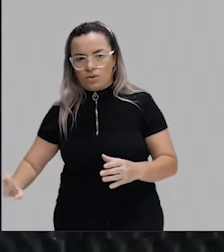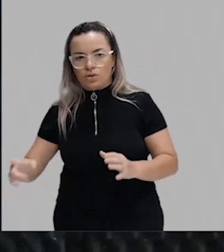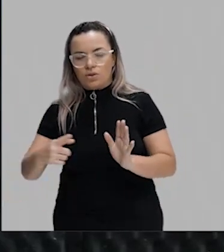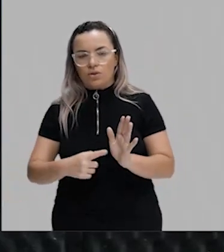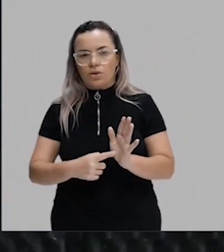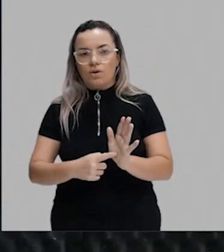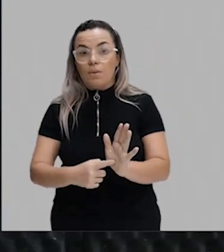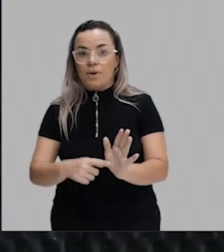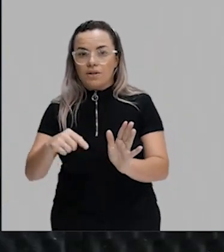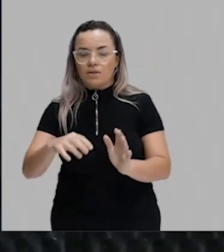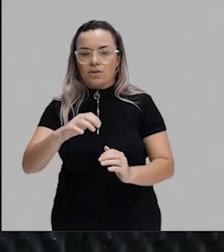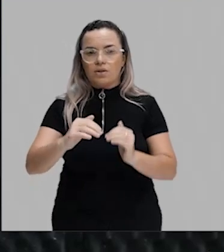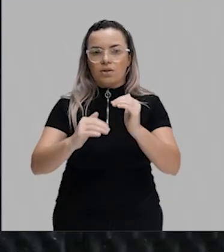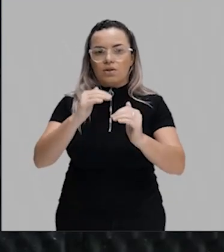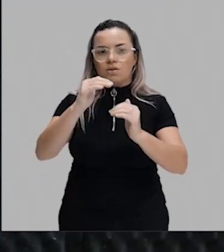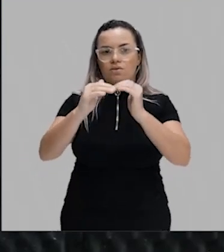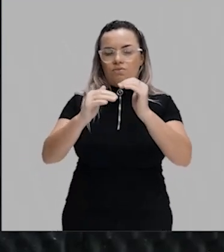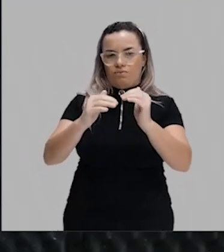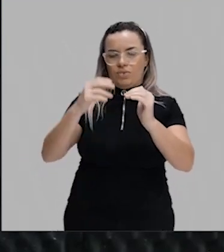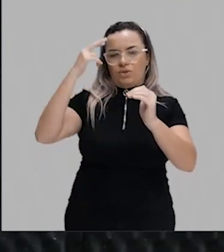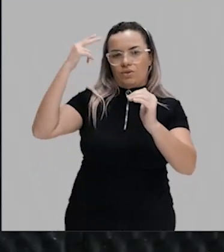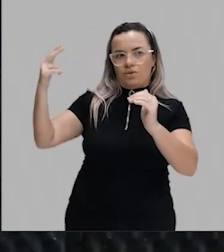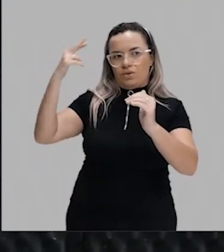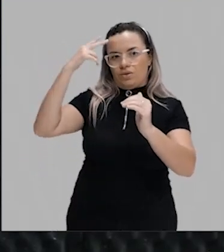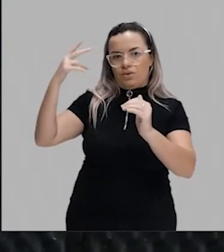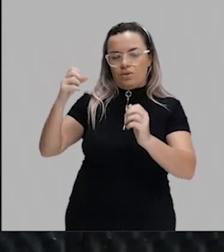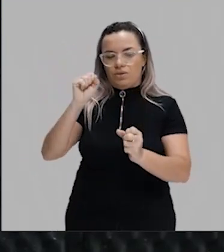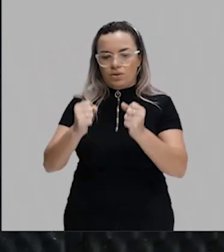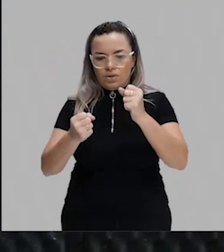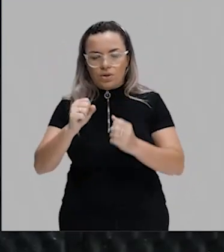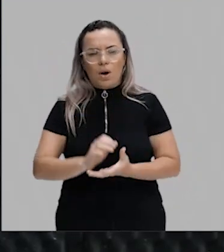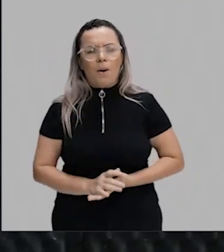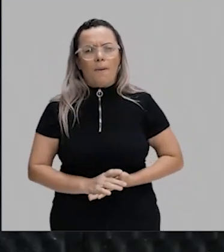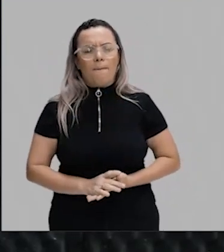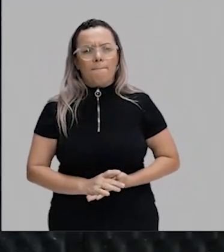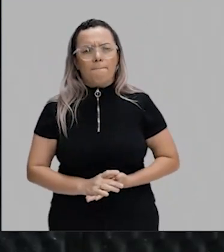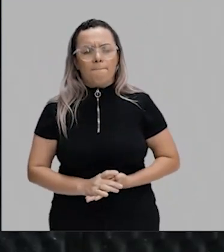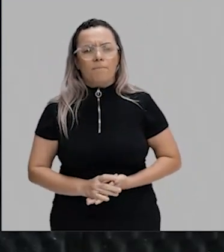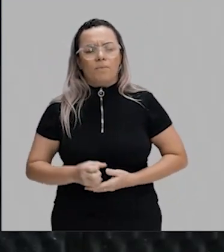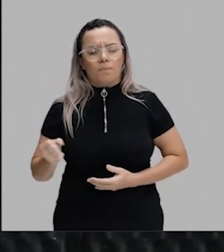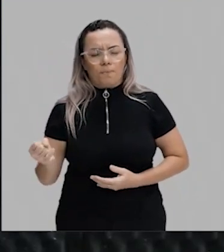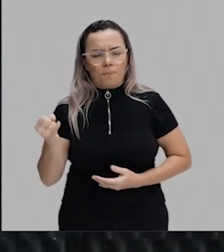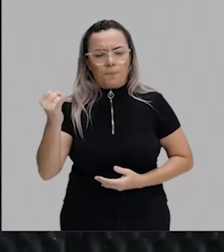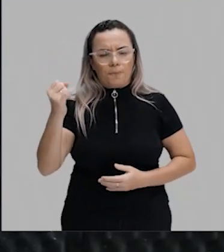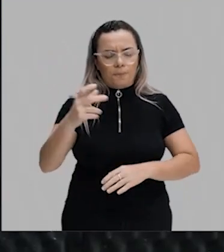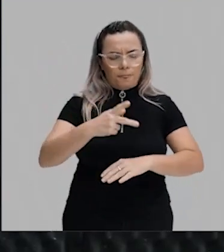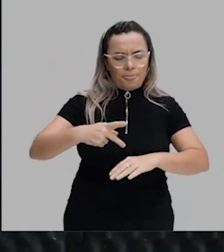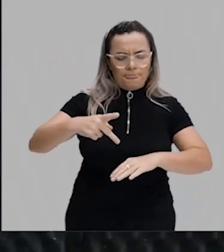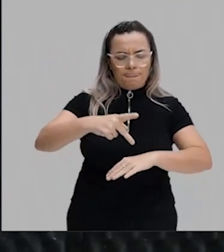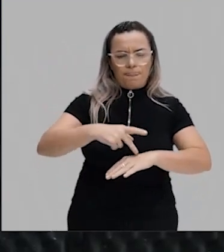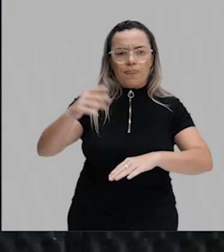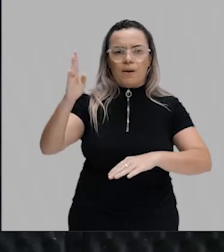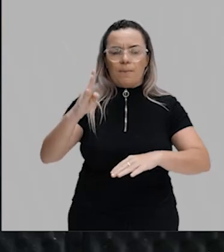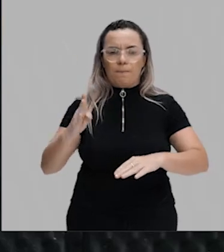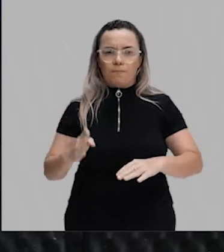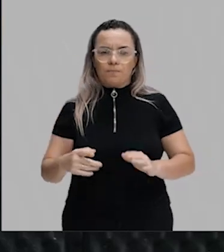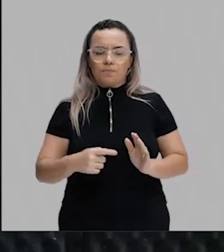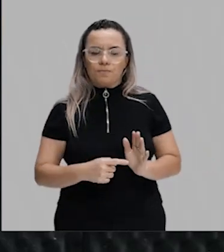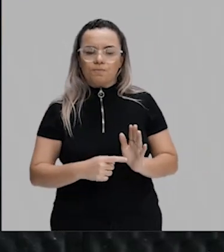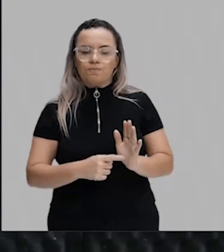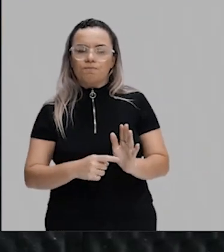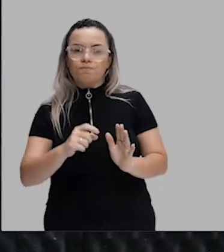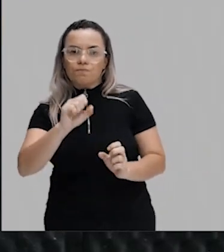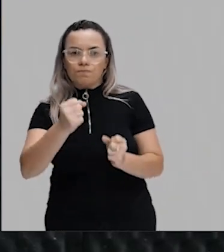desenvolvimento devido ao processo histórico. E, muito importante, o Brasil é um país que vai apresentar uma